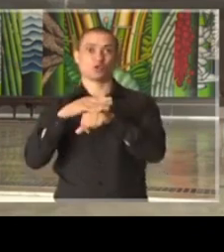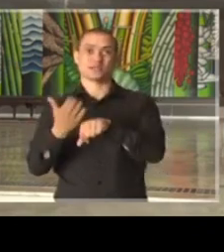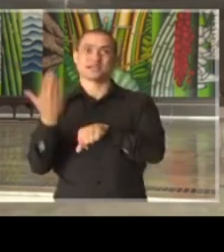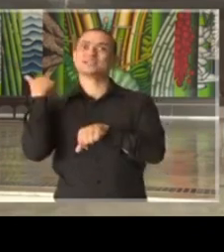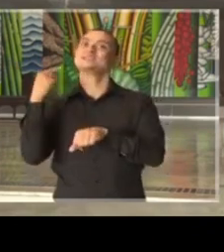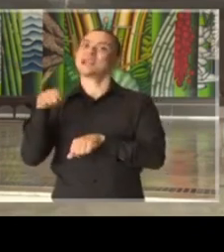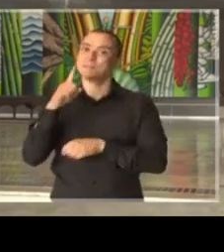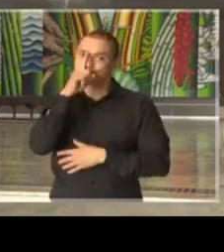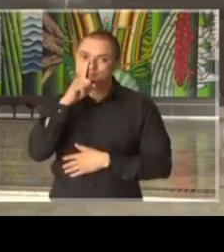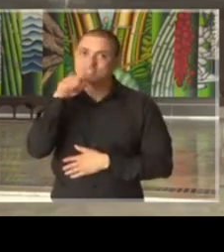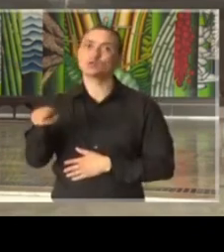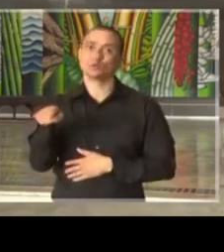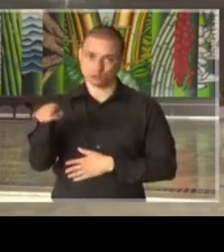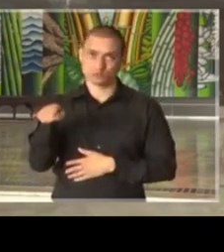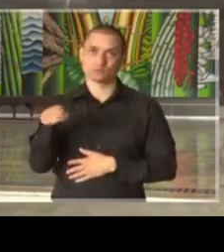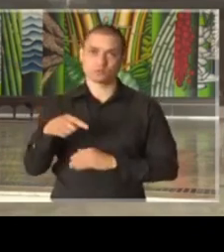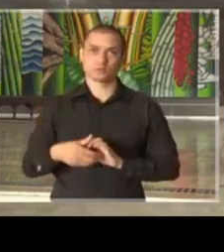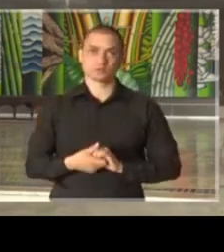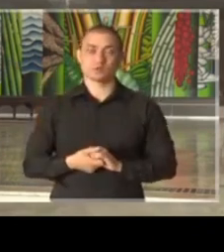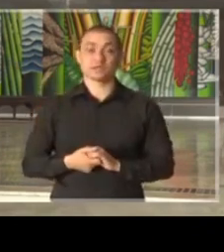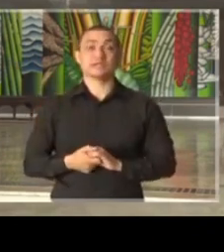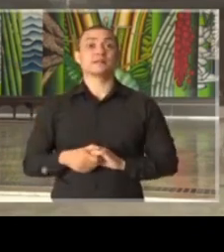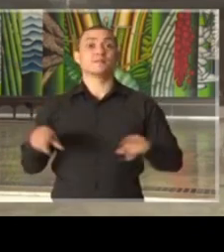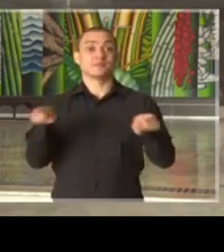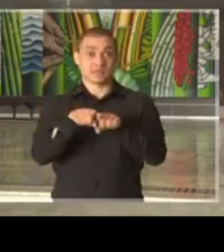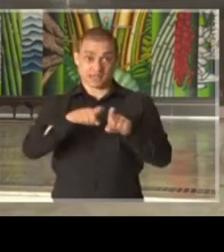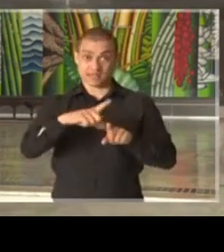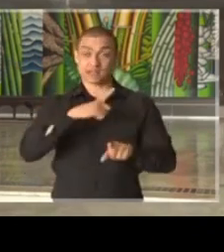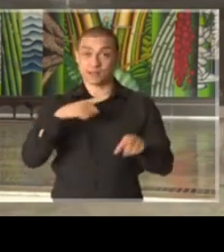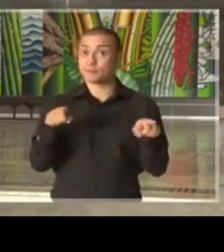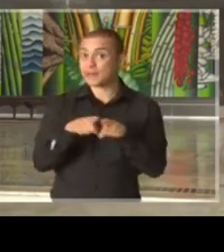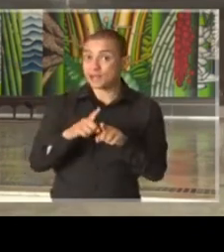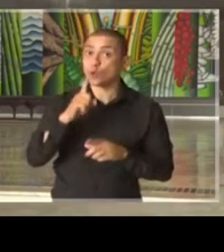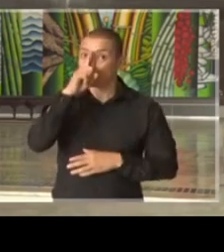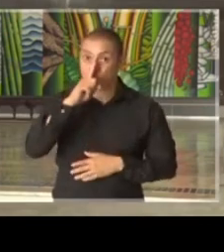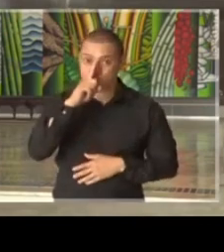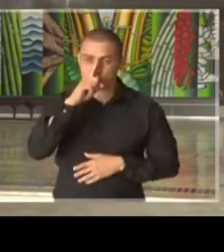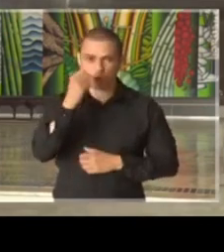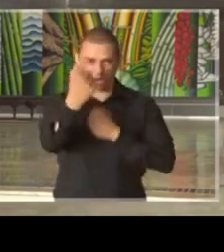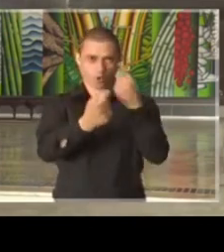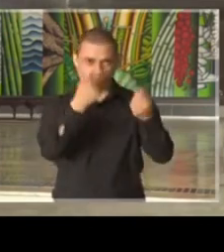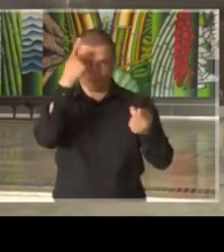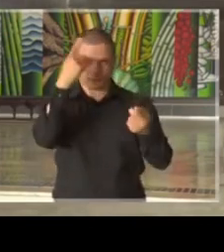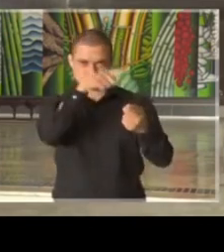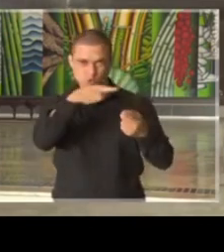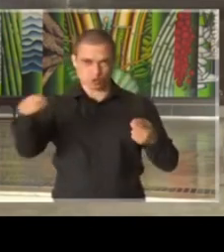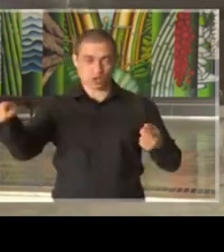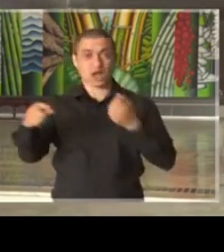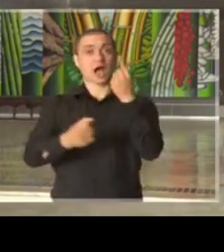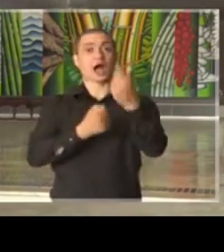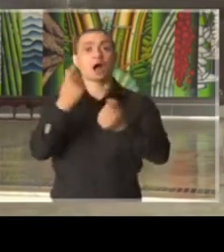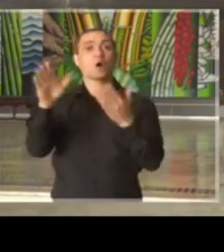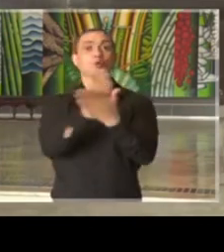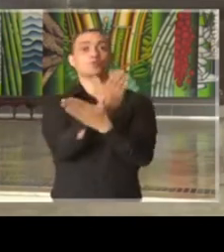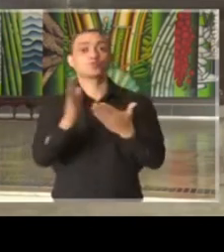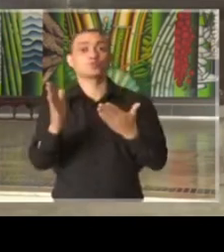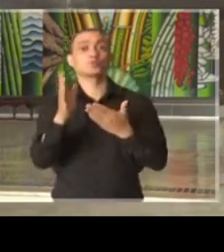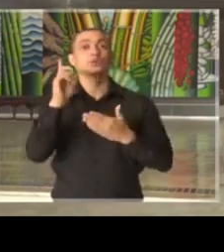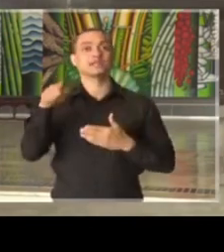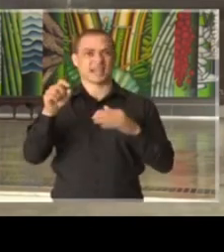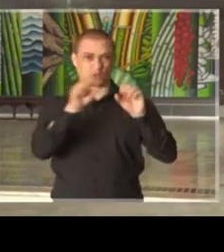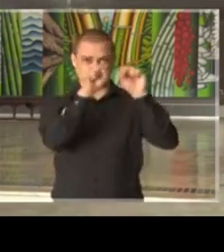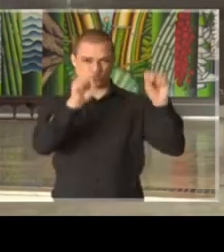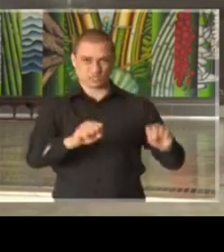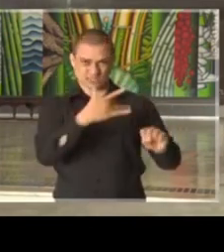muito importante nesta situação. aglomeração. Existem, sim, alguns pacientes que são dos sistemas